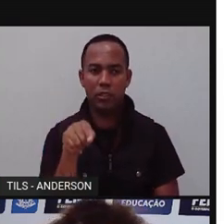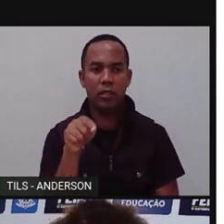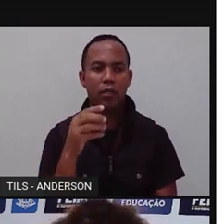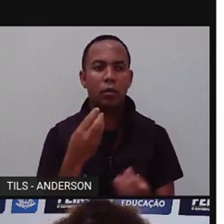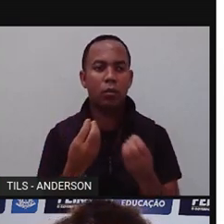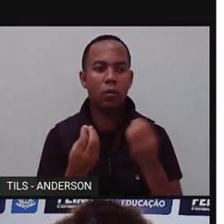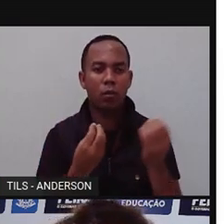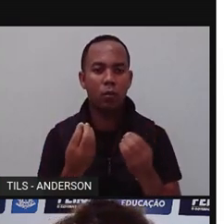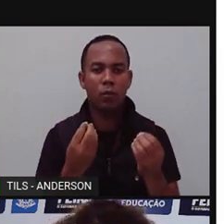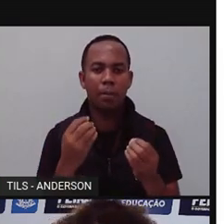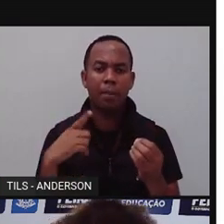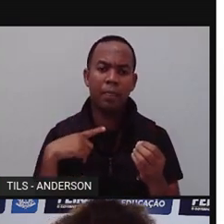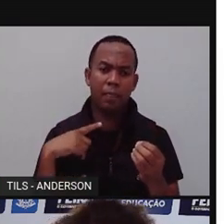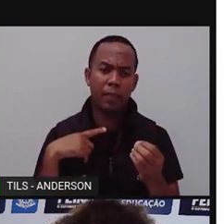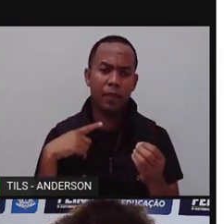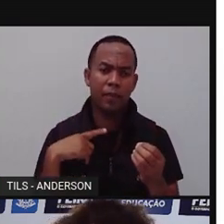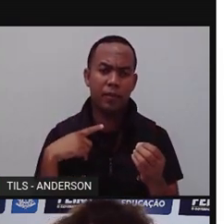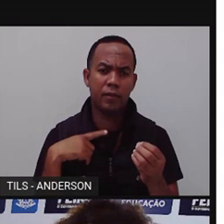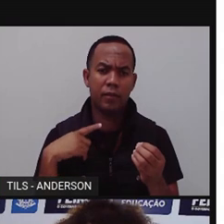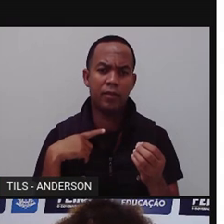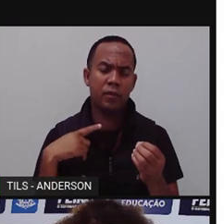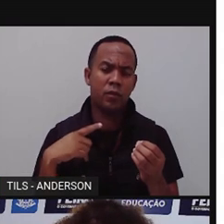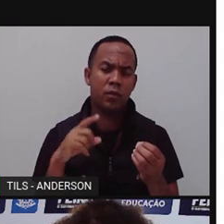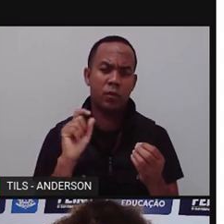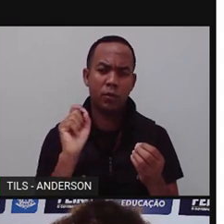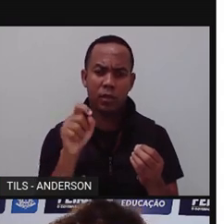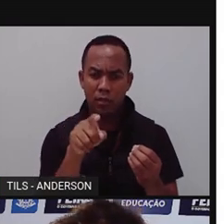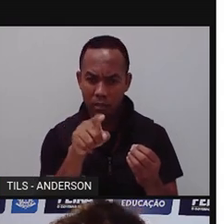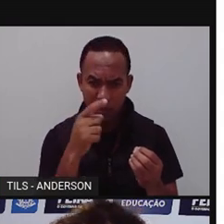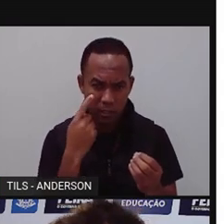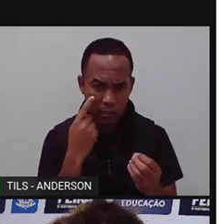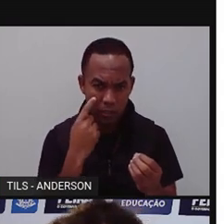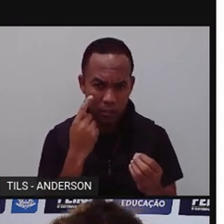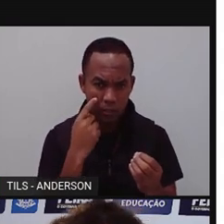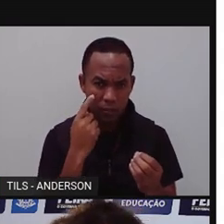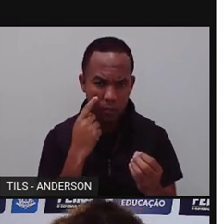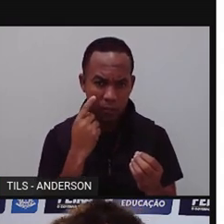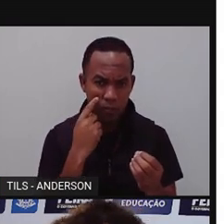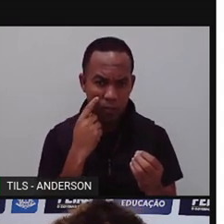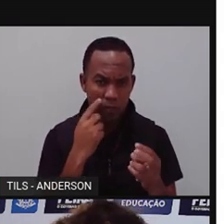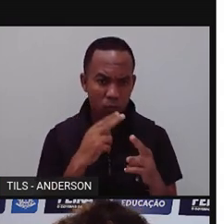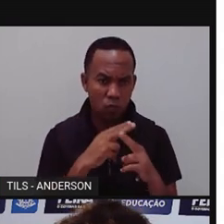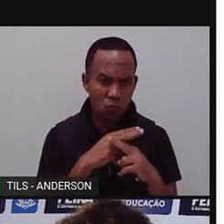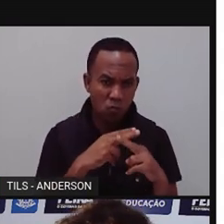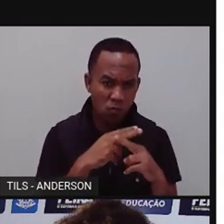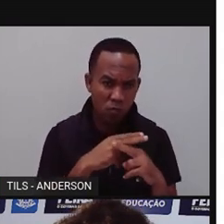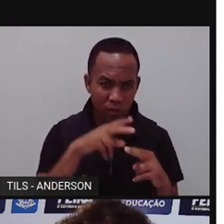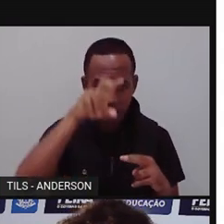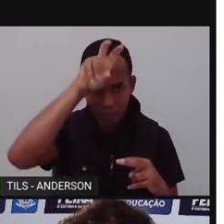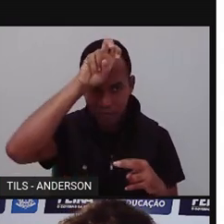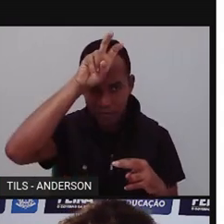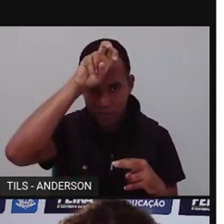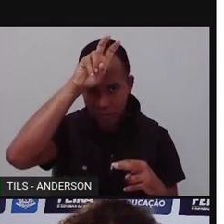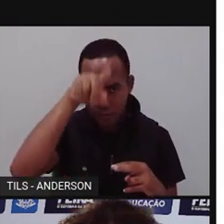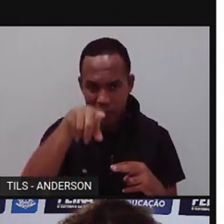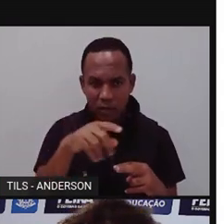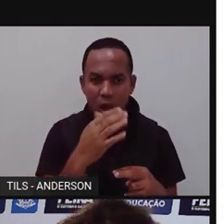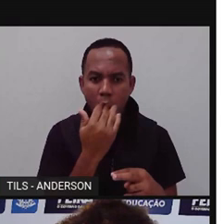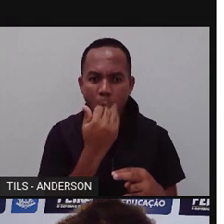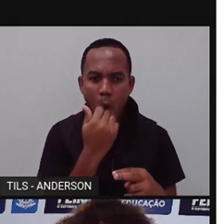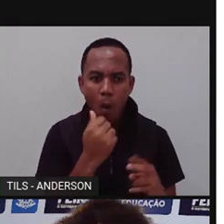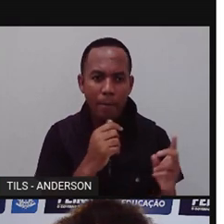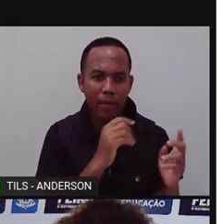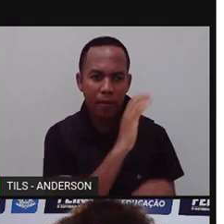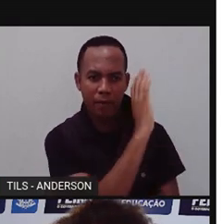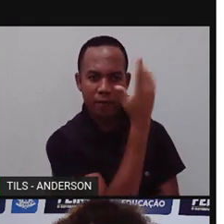tenho o quem? O gafanhoto, não é isso? O gafanhoto, ele já é um consumidor. Porque ele consome a planta.